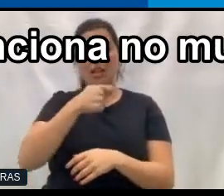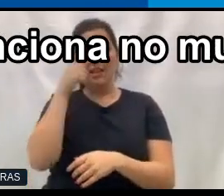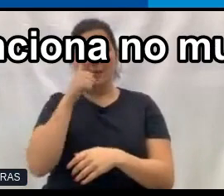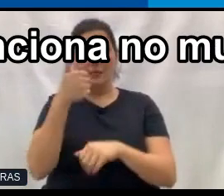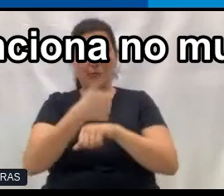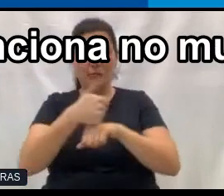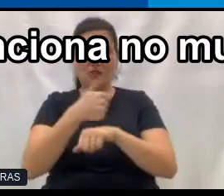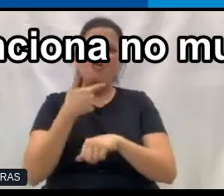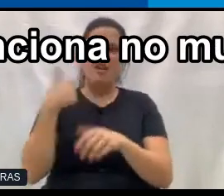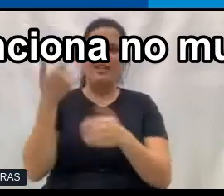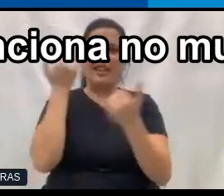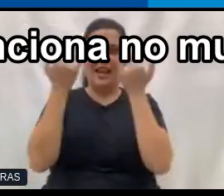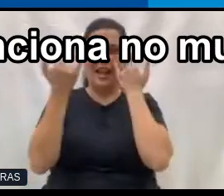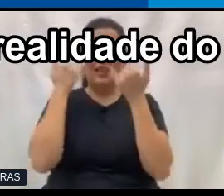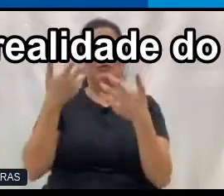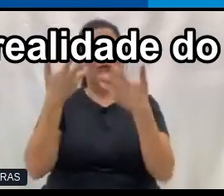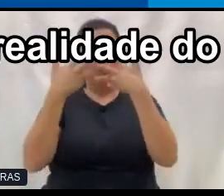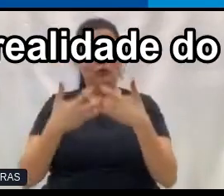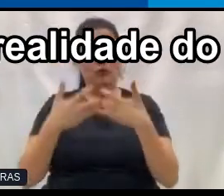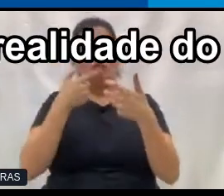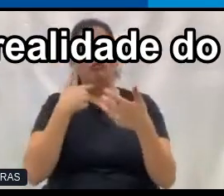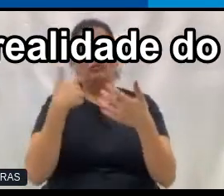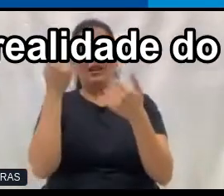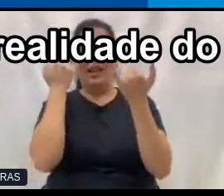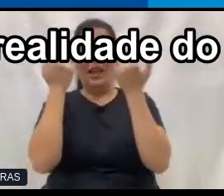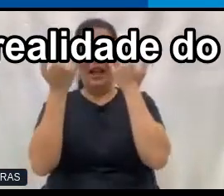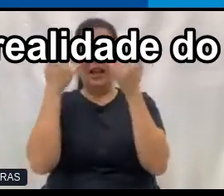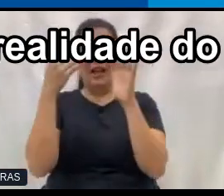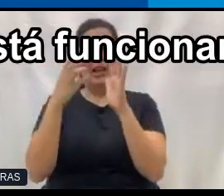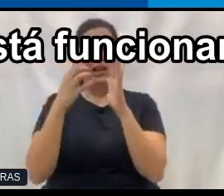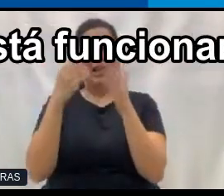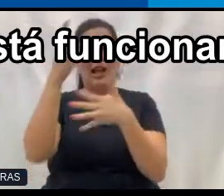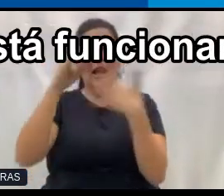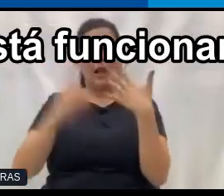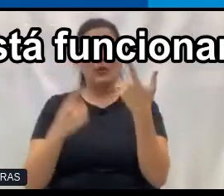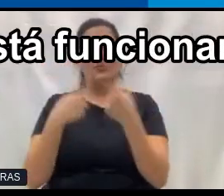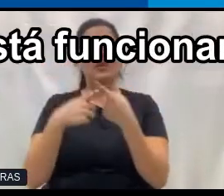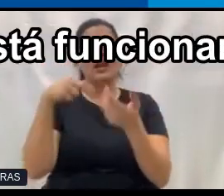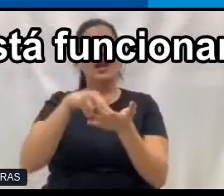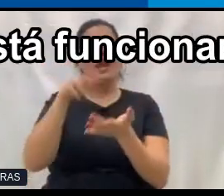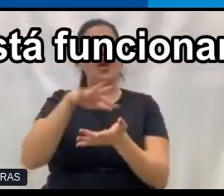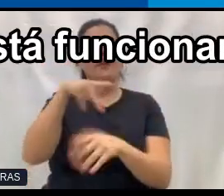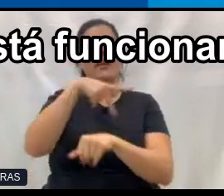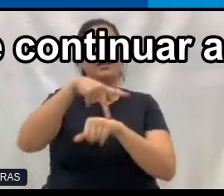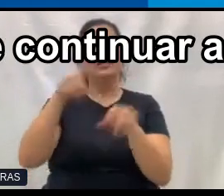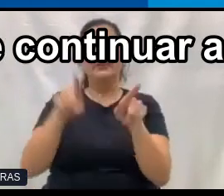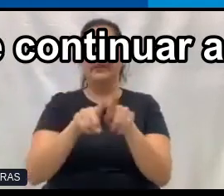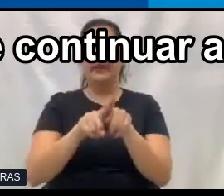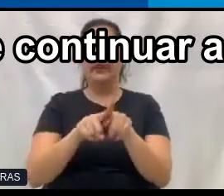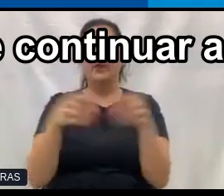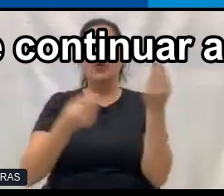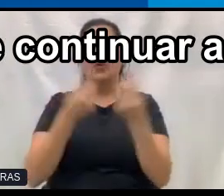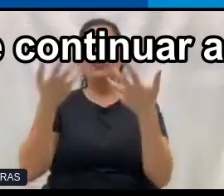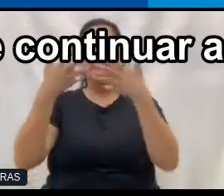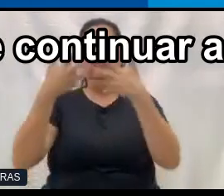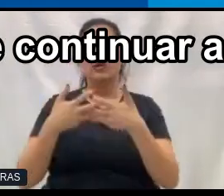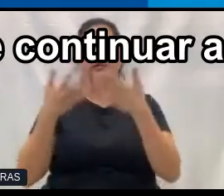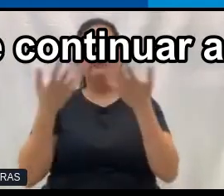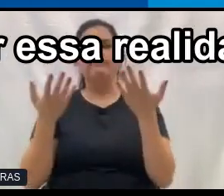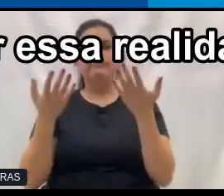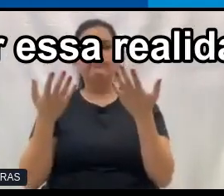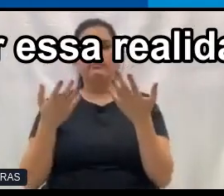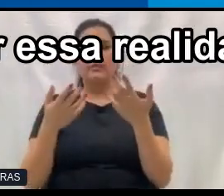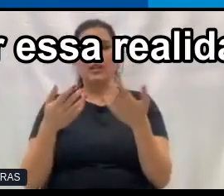é assim que a gente funciona no mundo. Mas para a gente ver a realidade do país, é assim que a gente está funcionando. E não está certo a gente